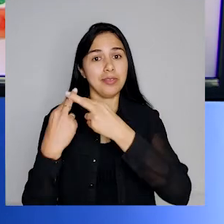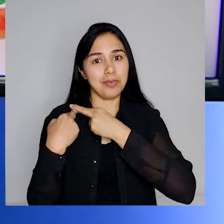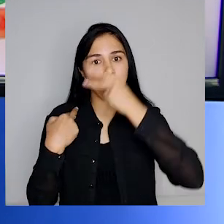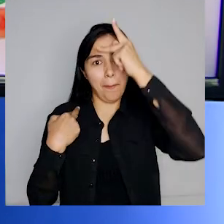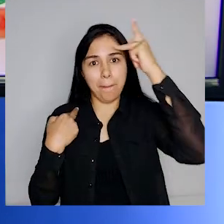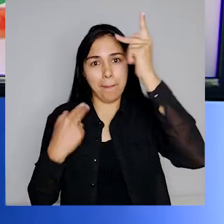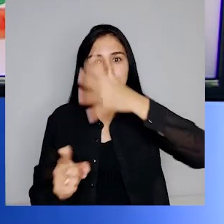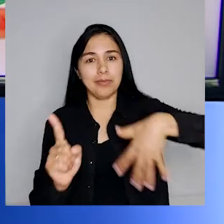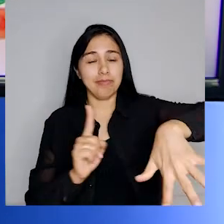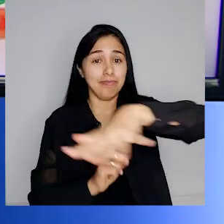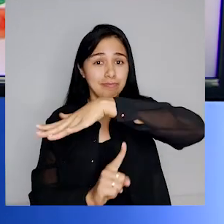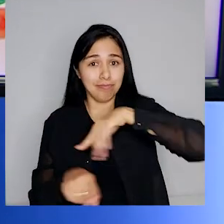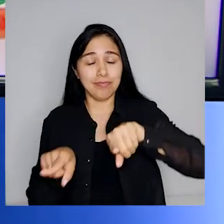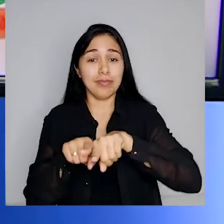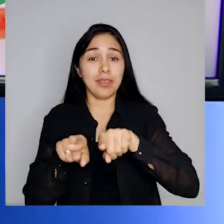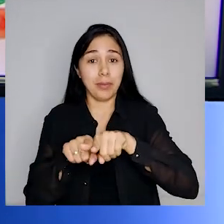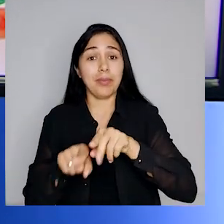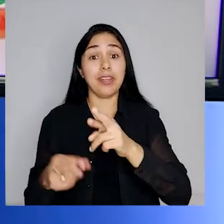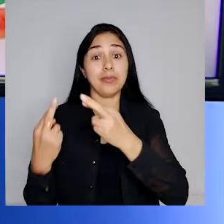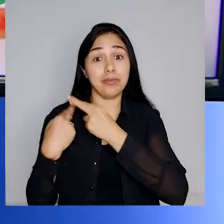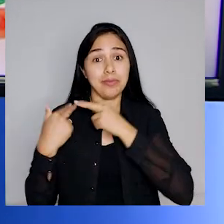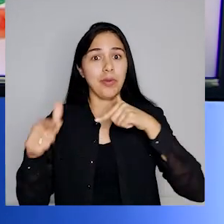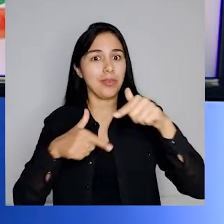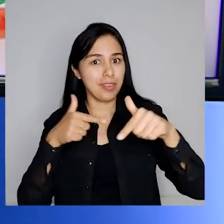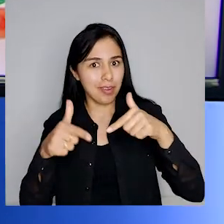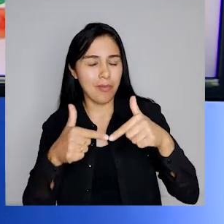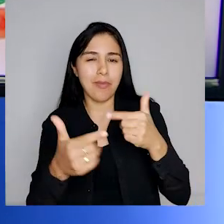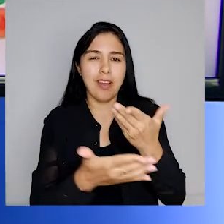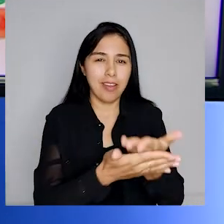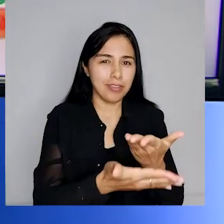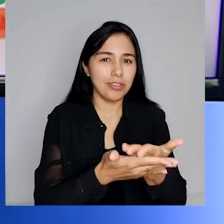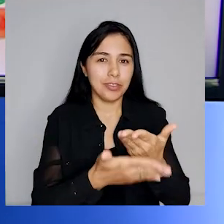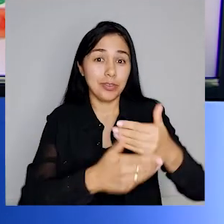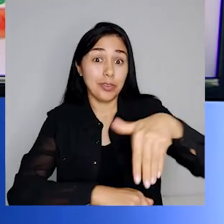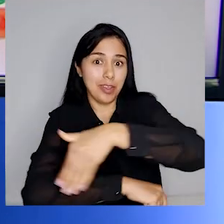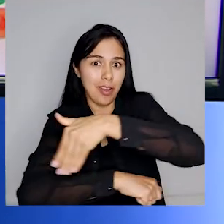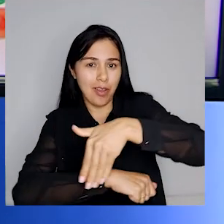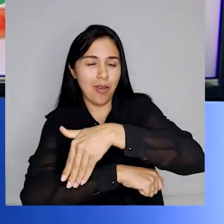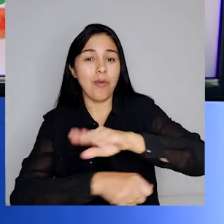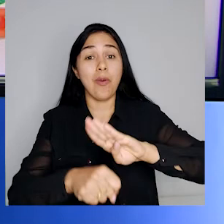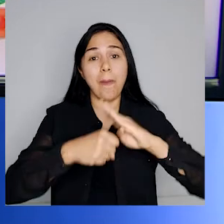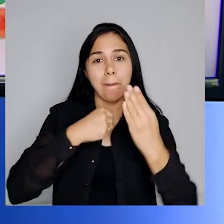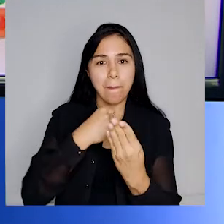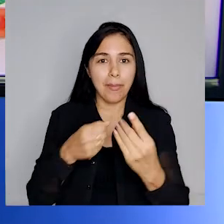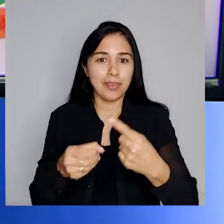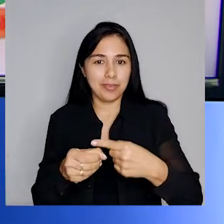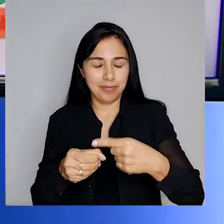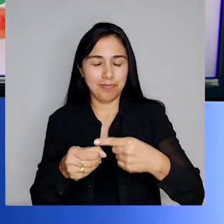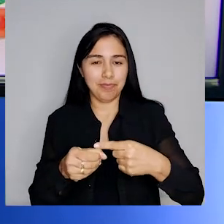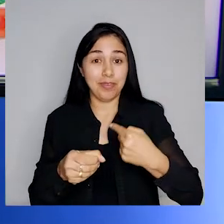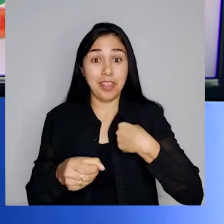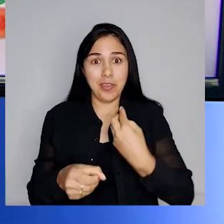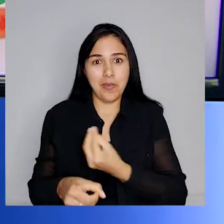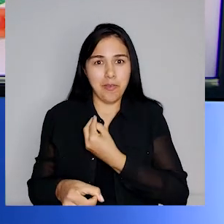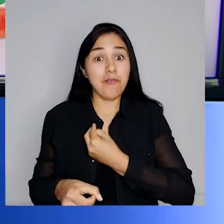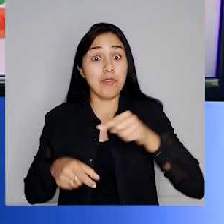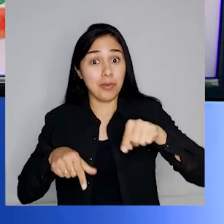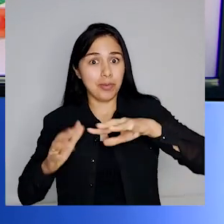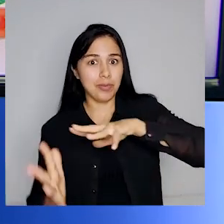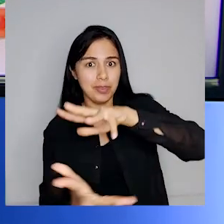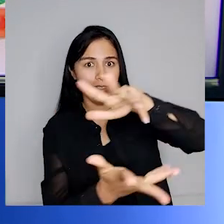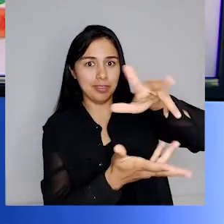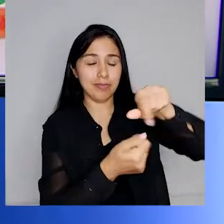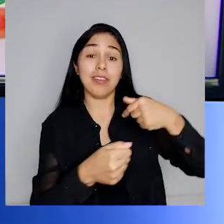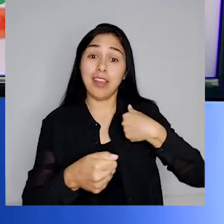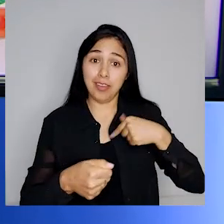pelo seu local de trabalho ou estudo, pela sua rua, bairro e cidade. Como morador do planeta, eu sou responsável por ele e você